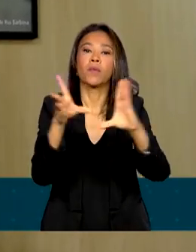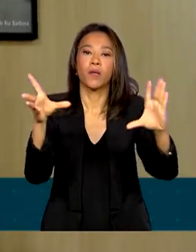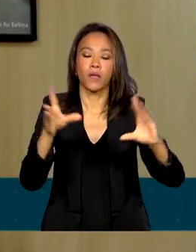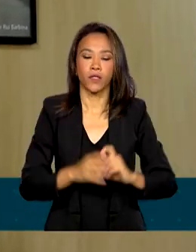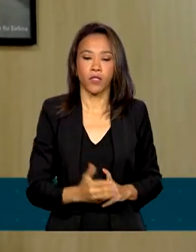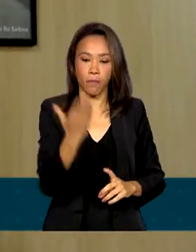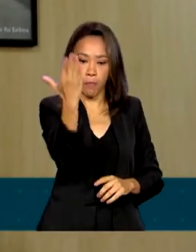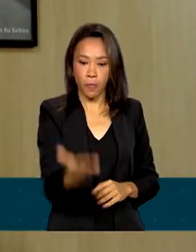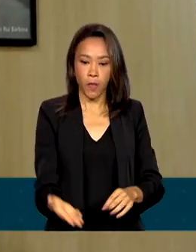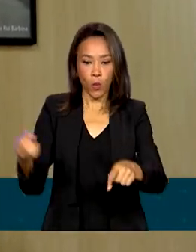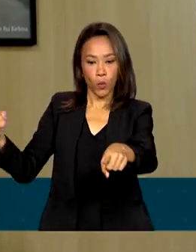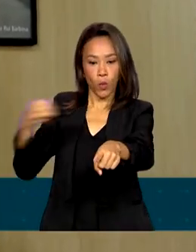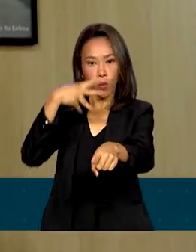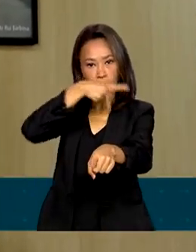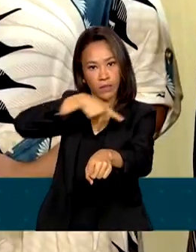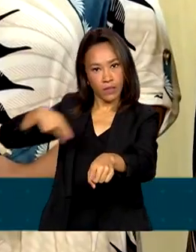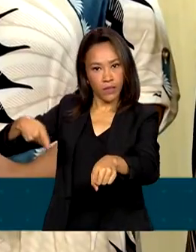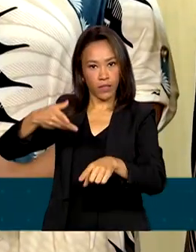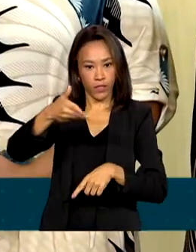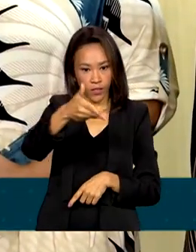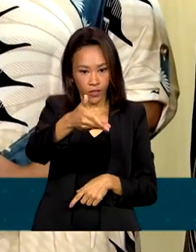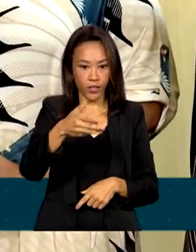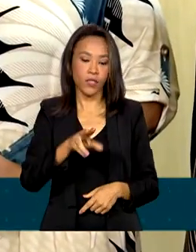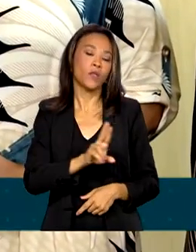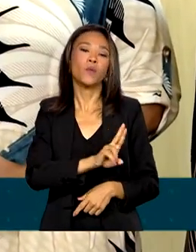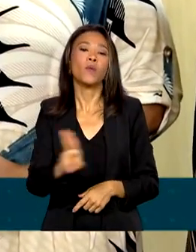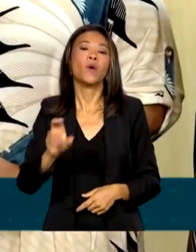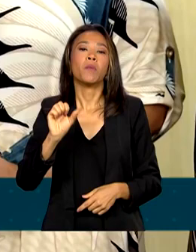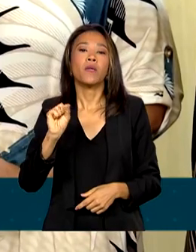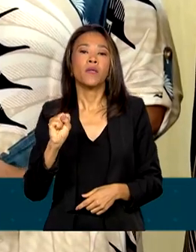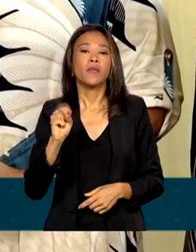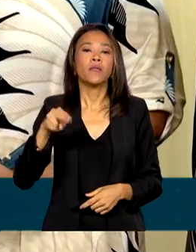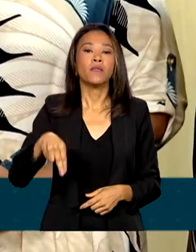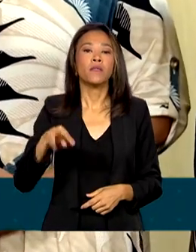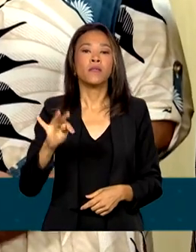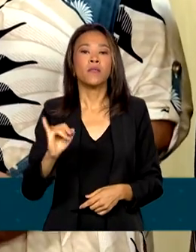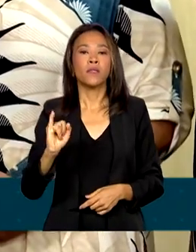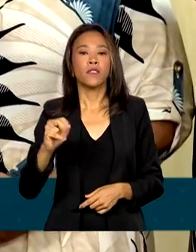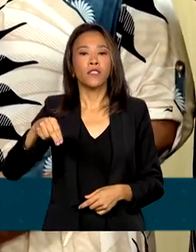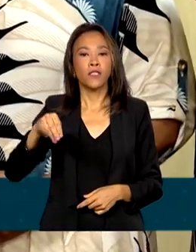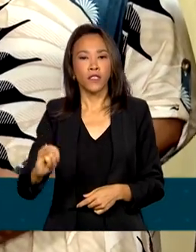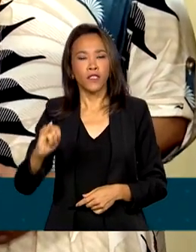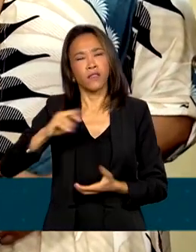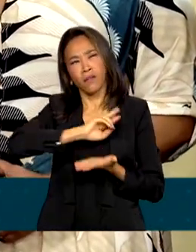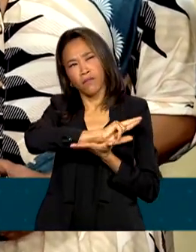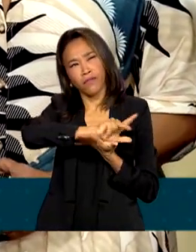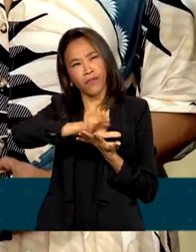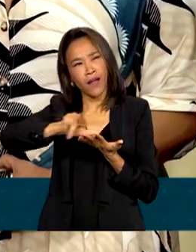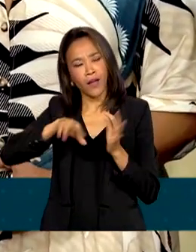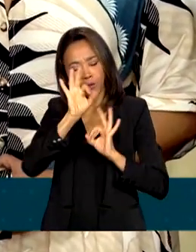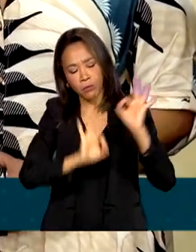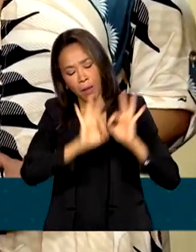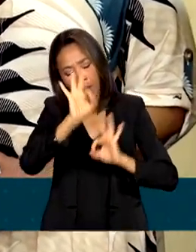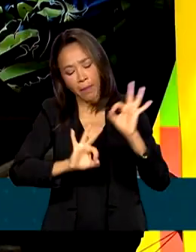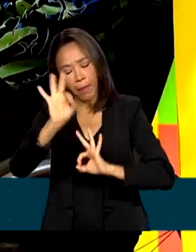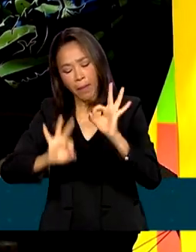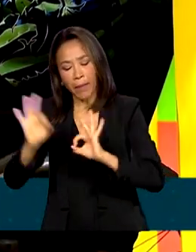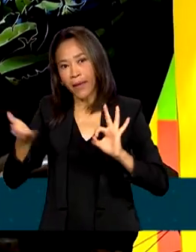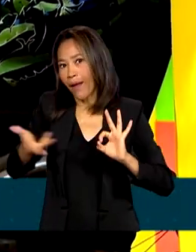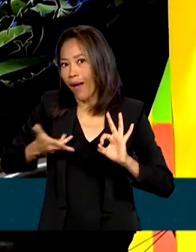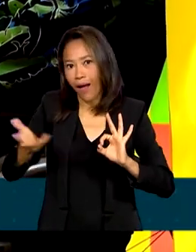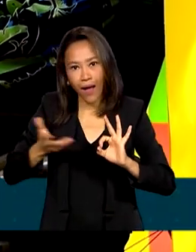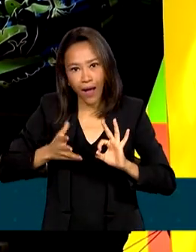presidente da Casa de Rui Barbosa, Alexandre Santini, já tem muitos planos e pressa em executá-los.